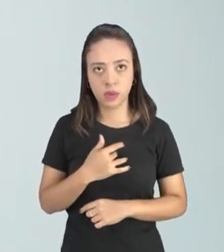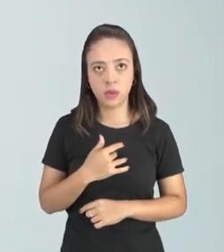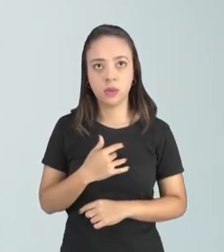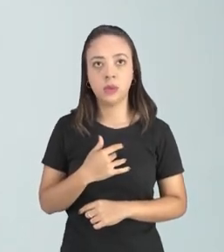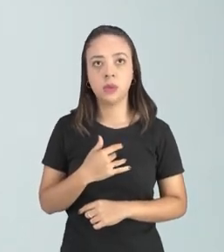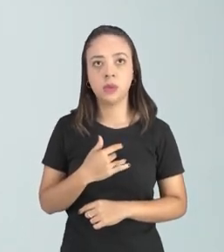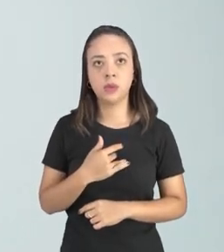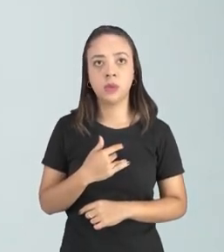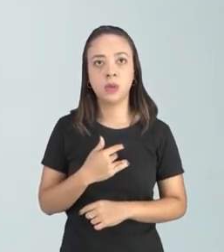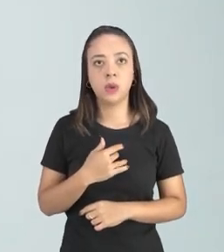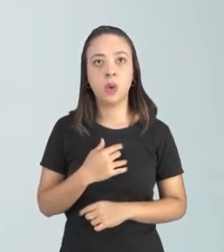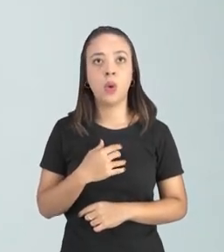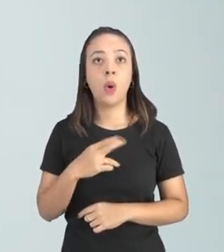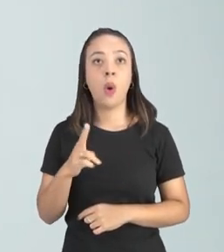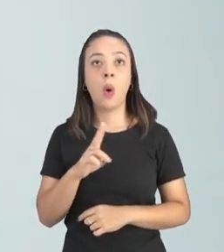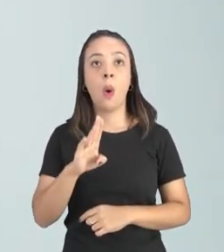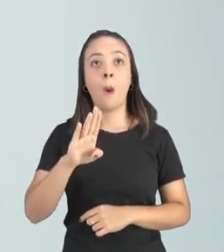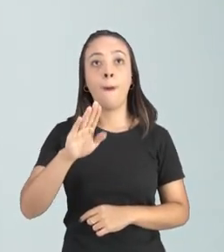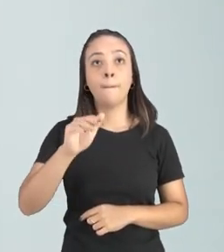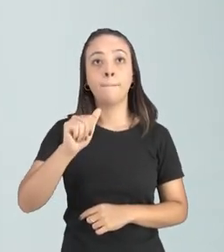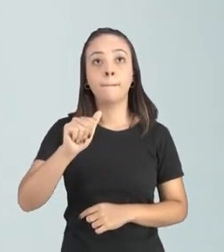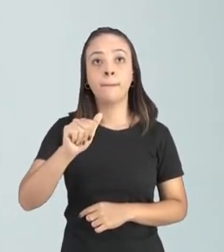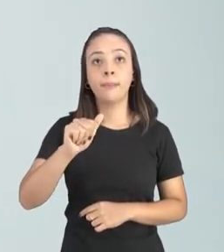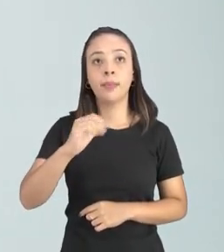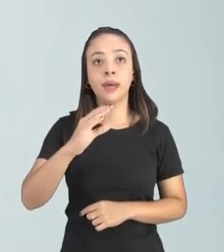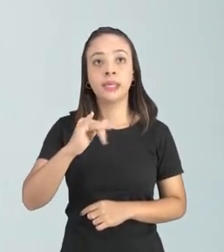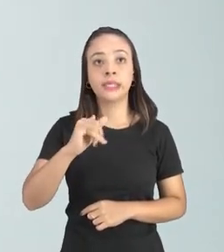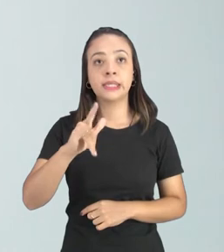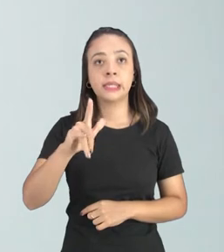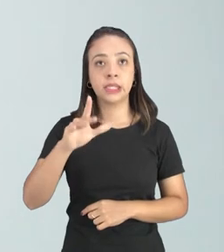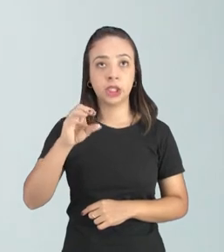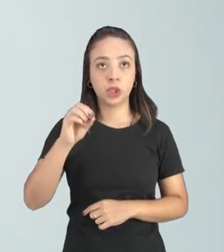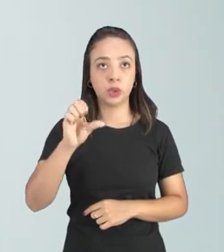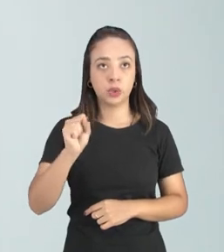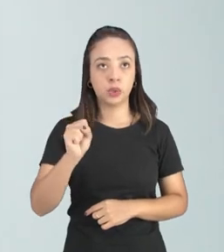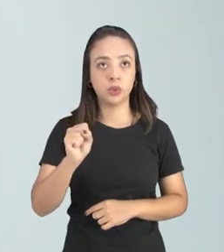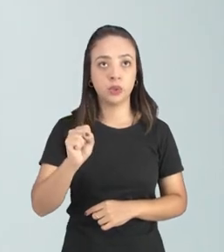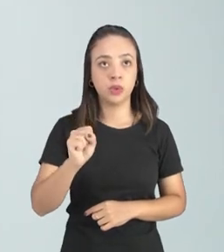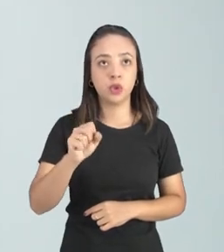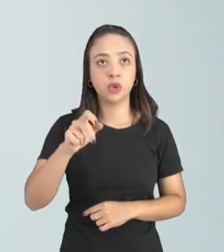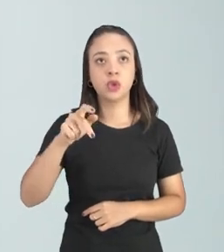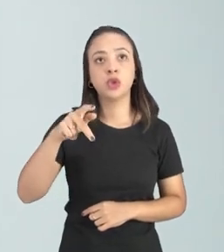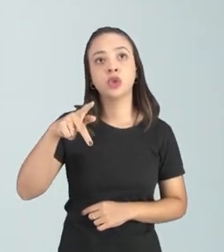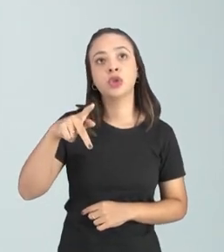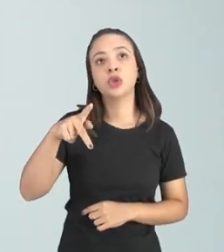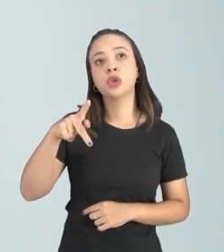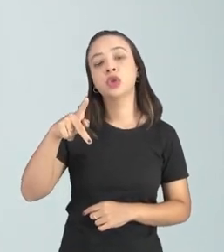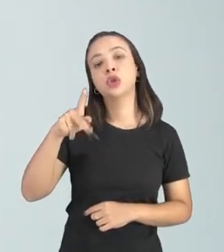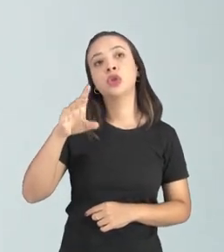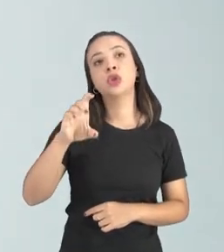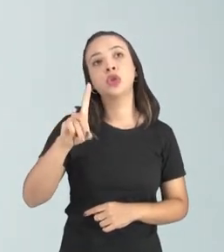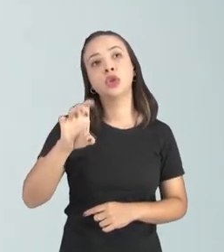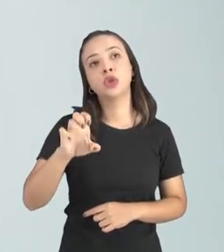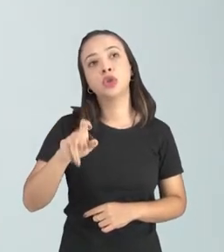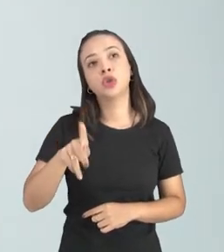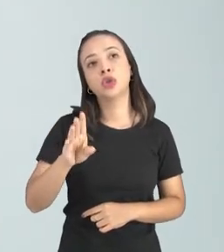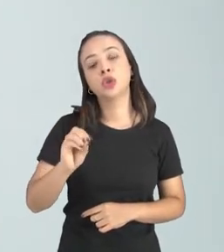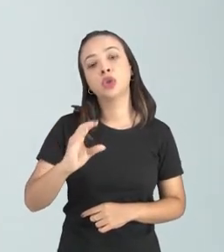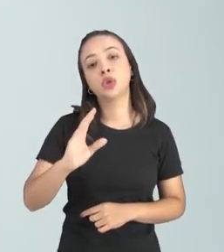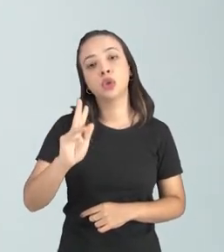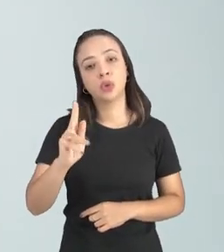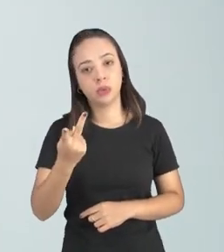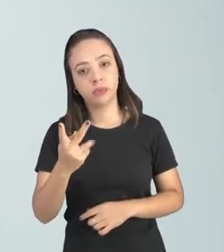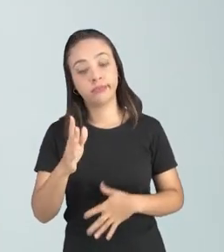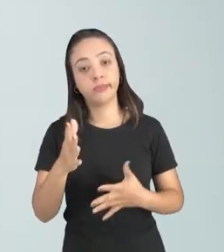homenagem a robert coque foi o descobridor ou quem identificou esse esse micro-organismo então eles vão